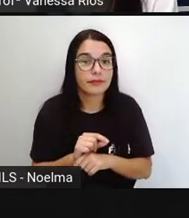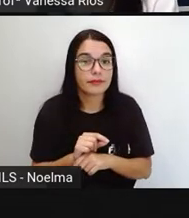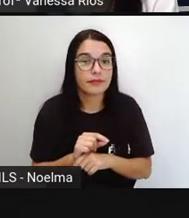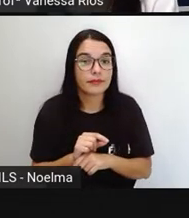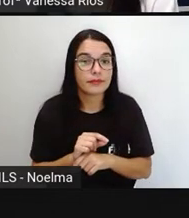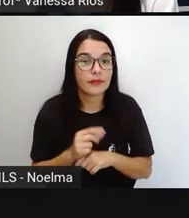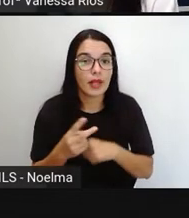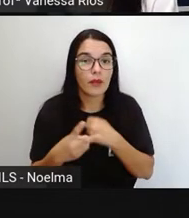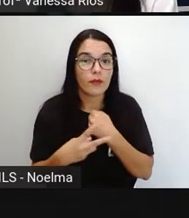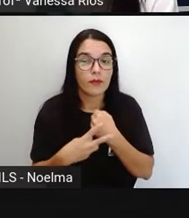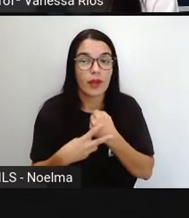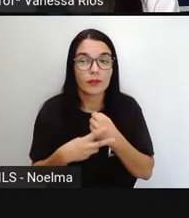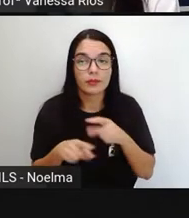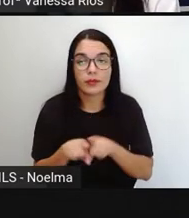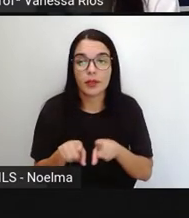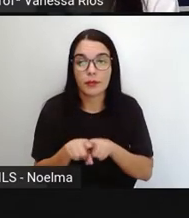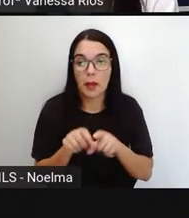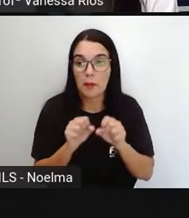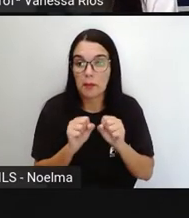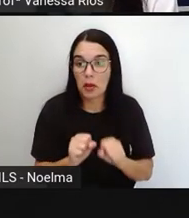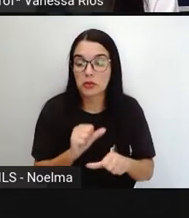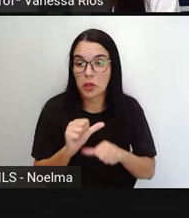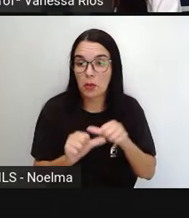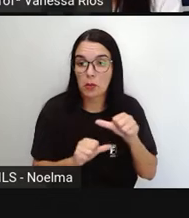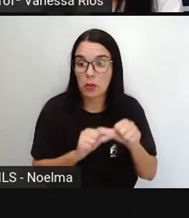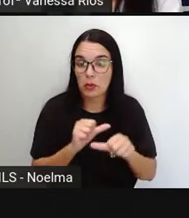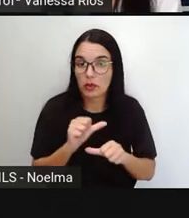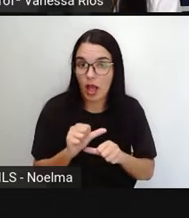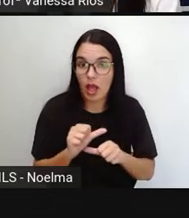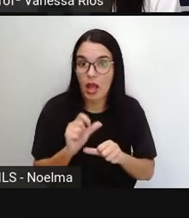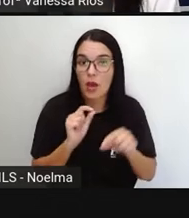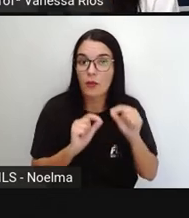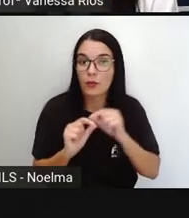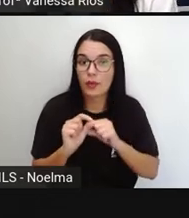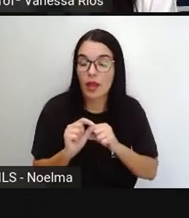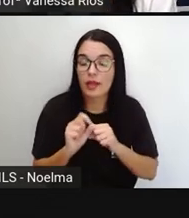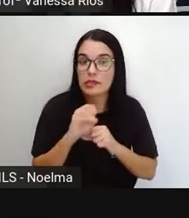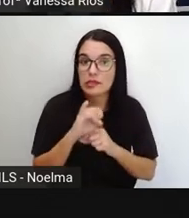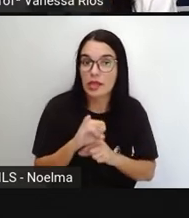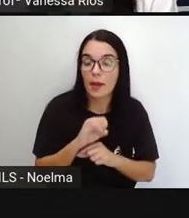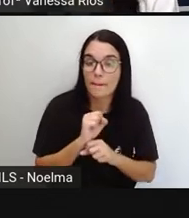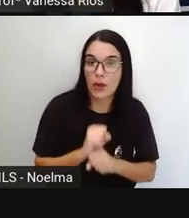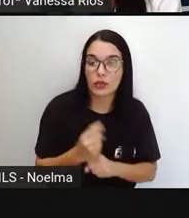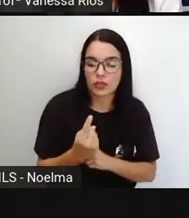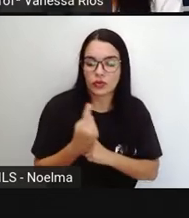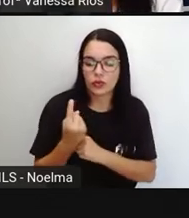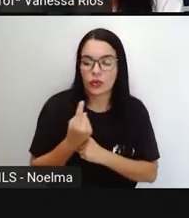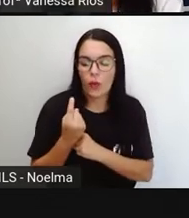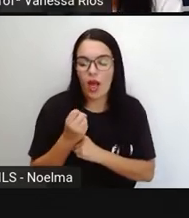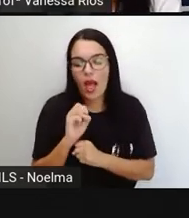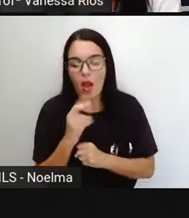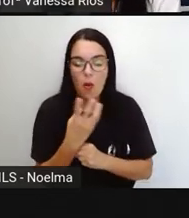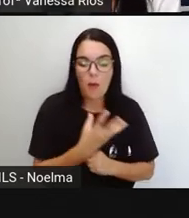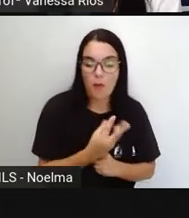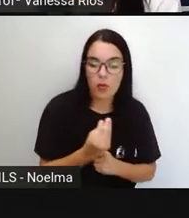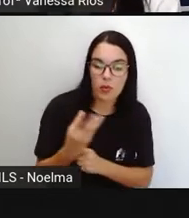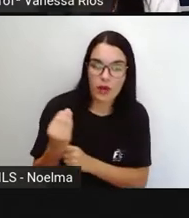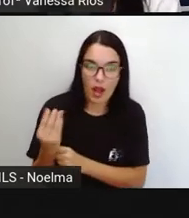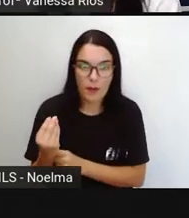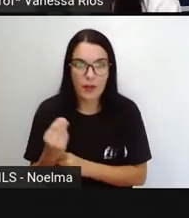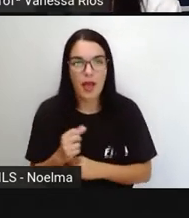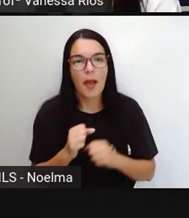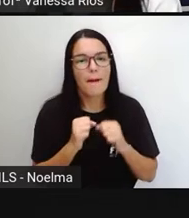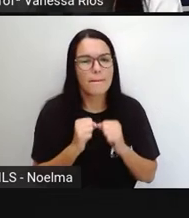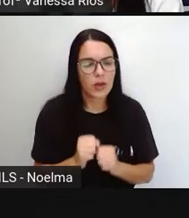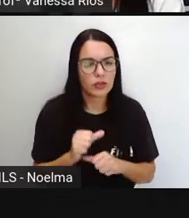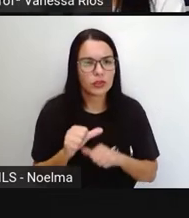podem mudar de acordo com o número. Porque eles podem indicar singular ou plural. Podem